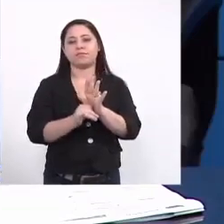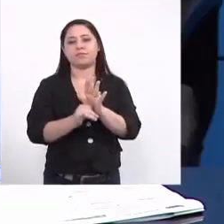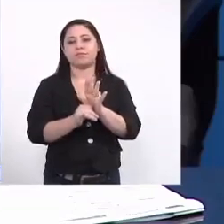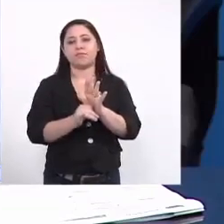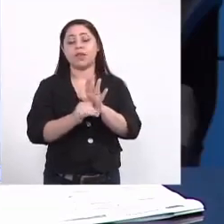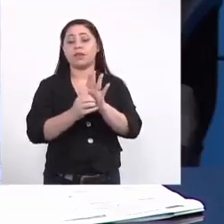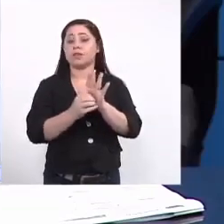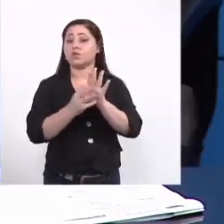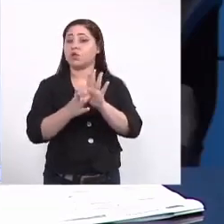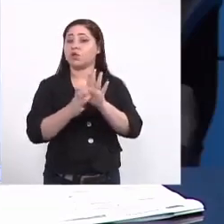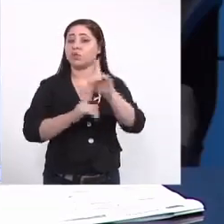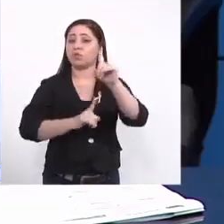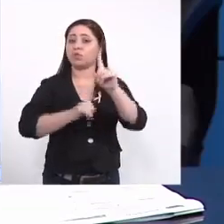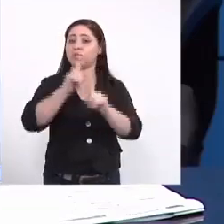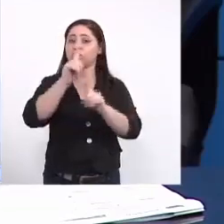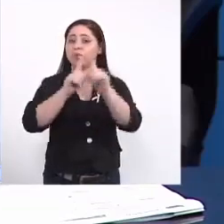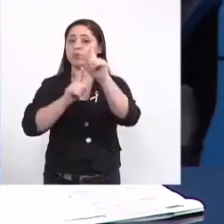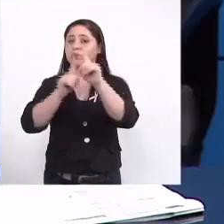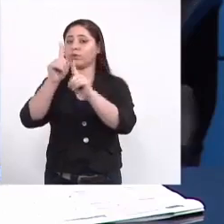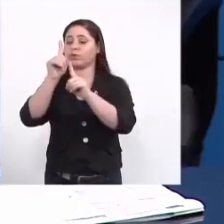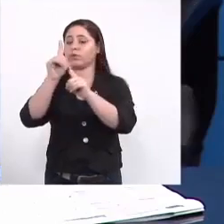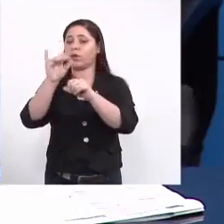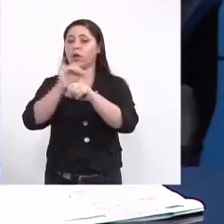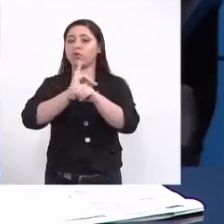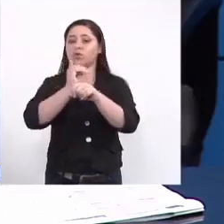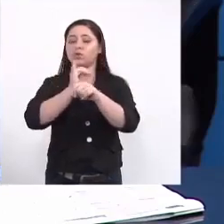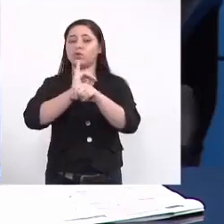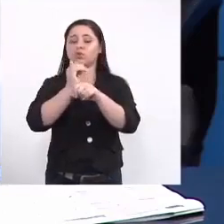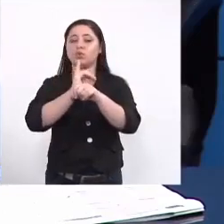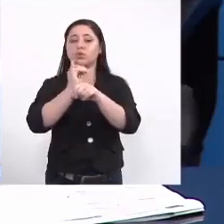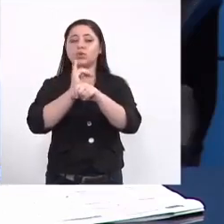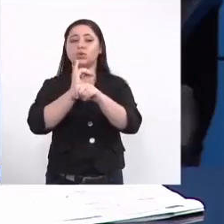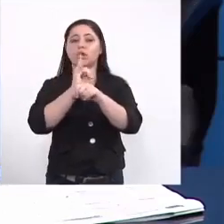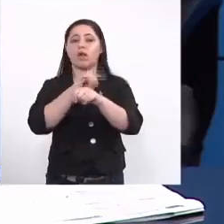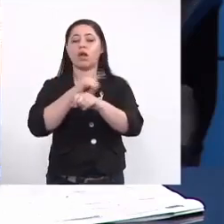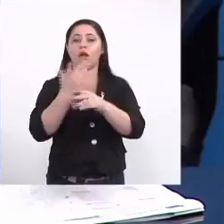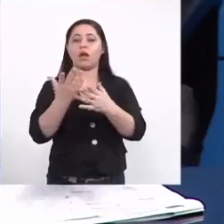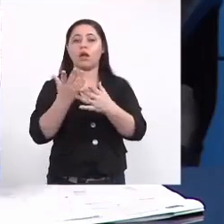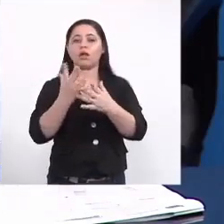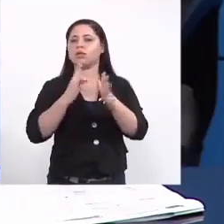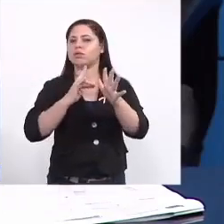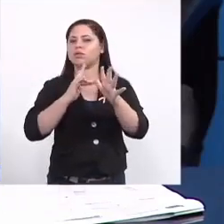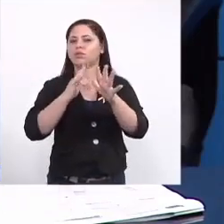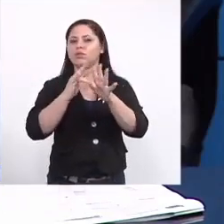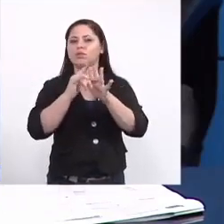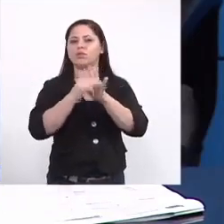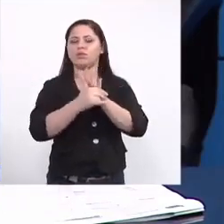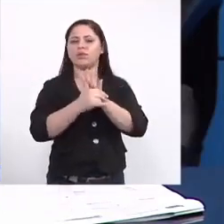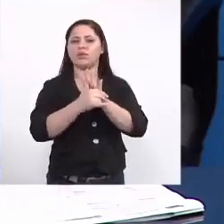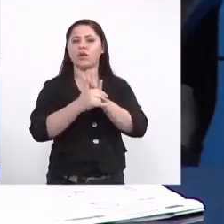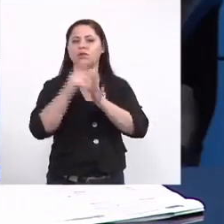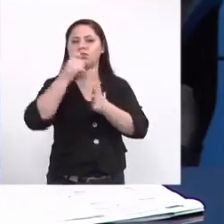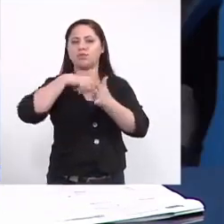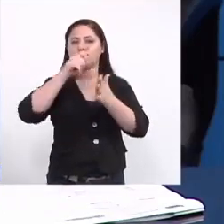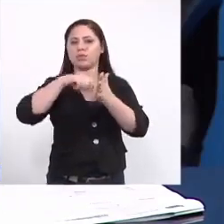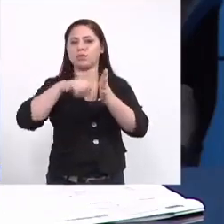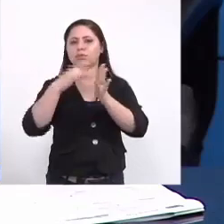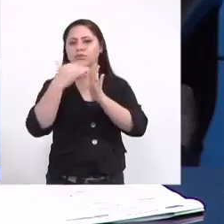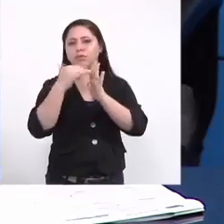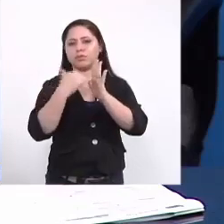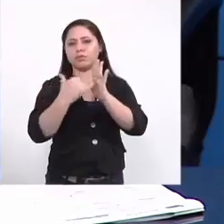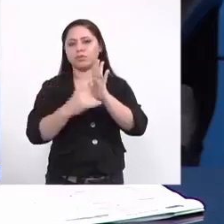indicadores construir ações construir vários encaminhamentos onde